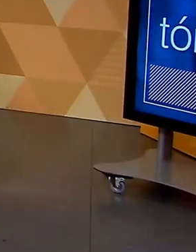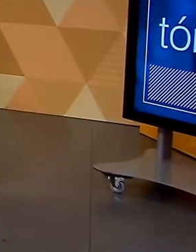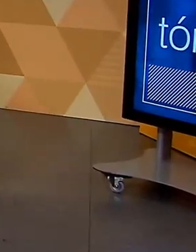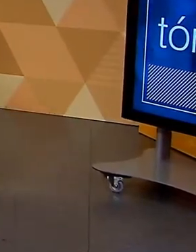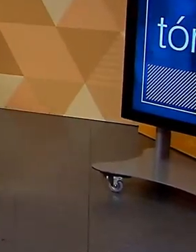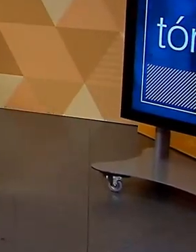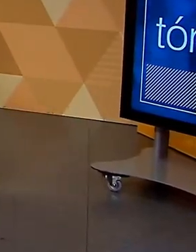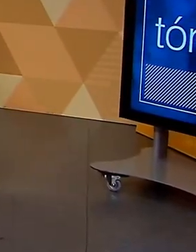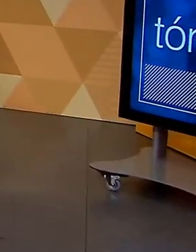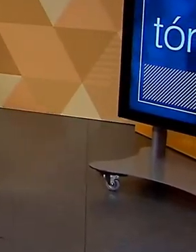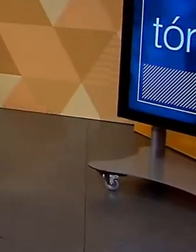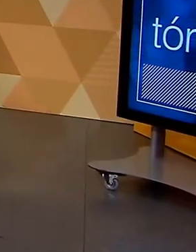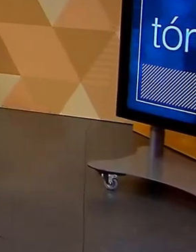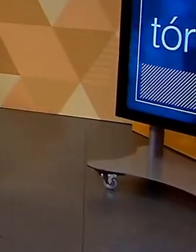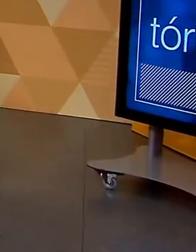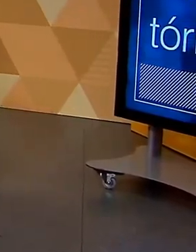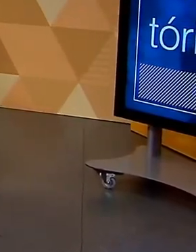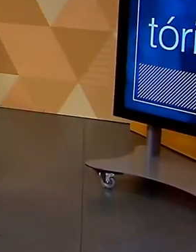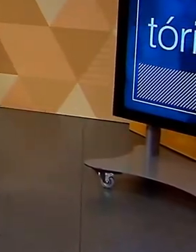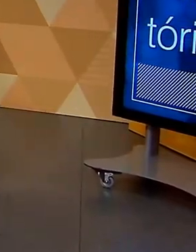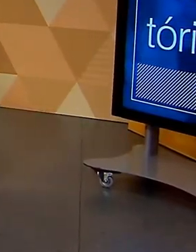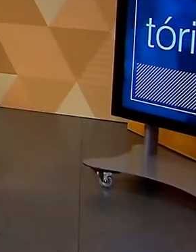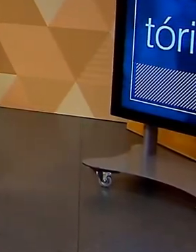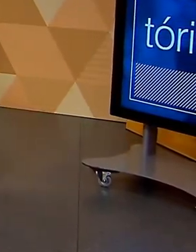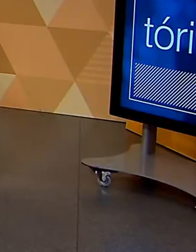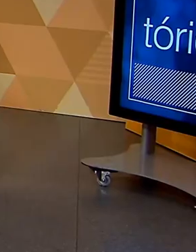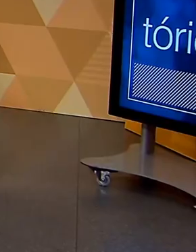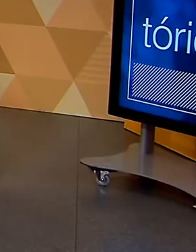E o